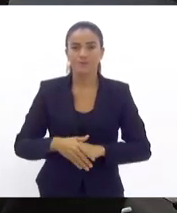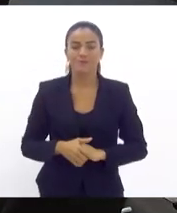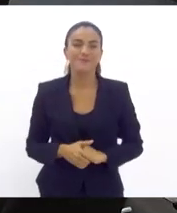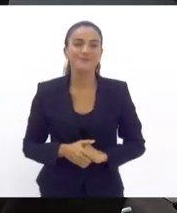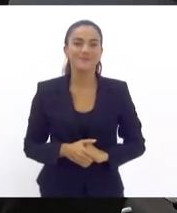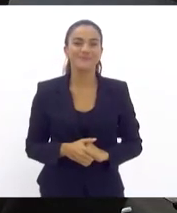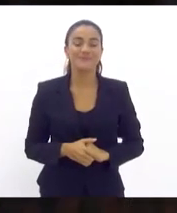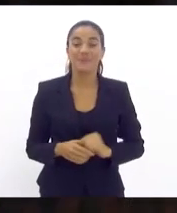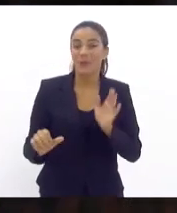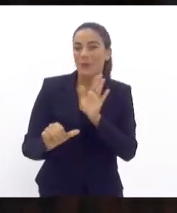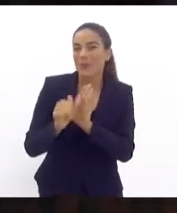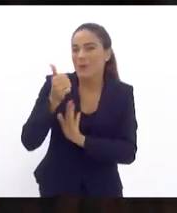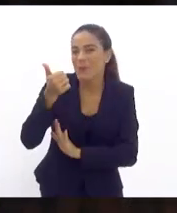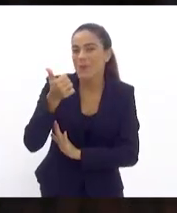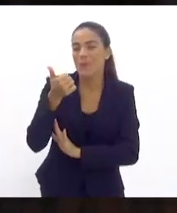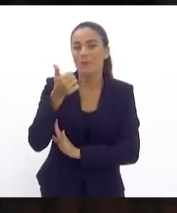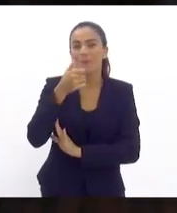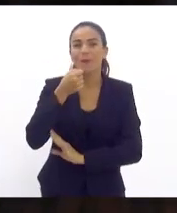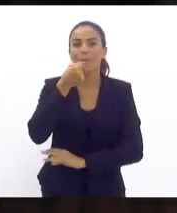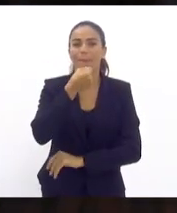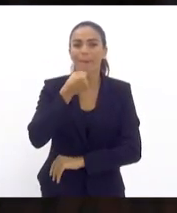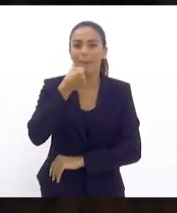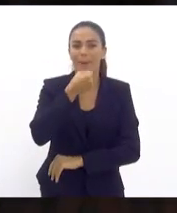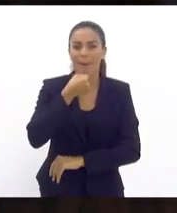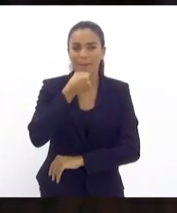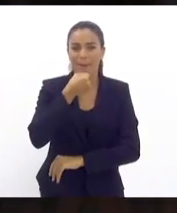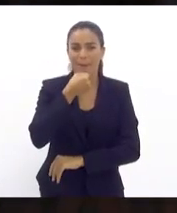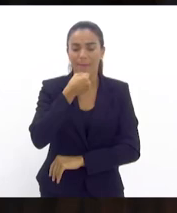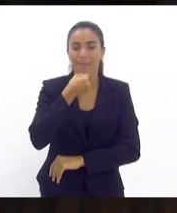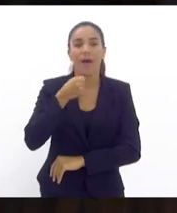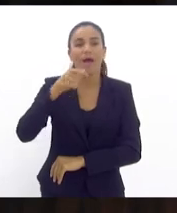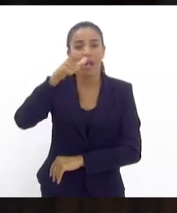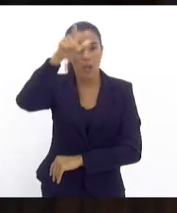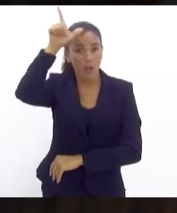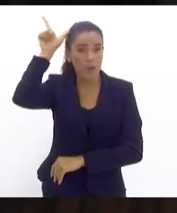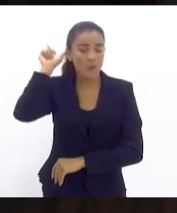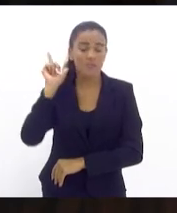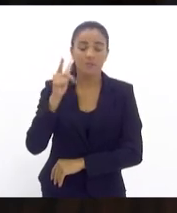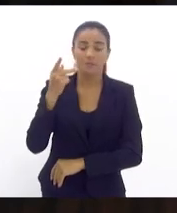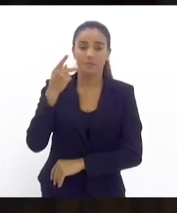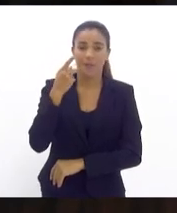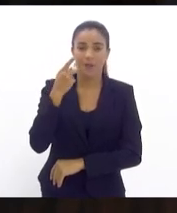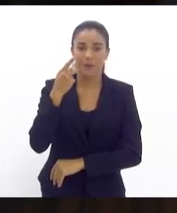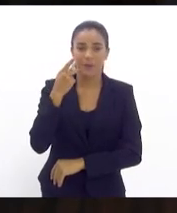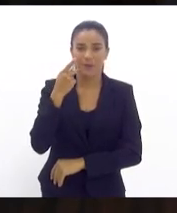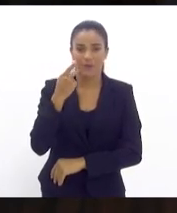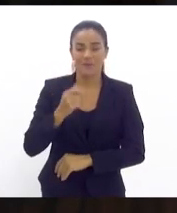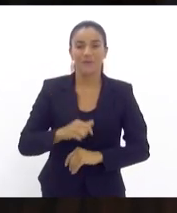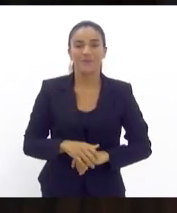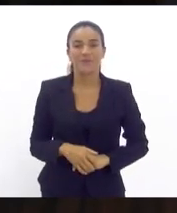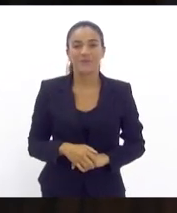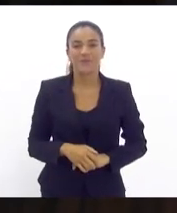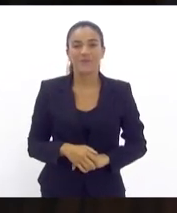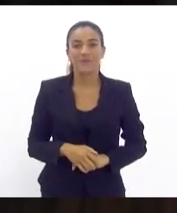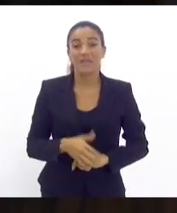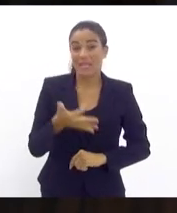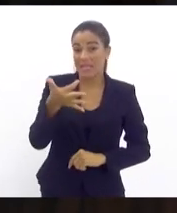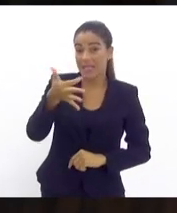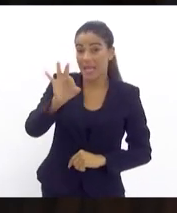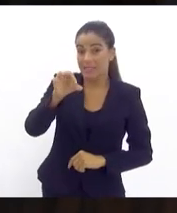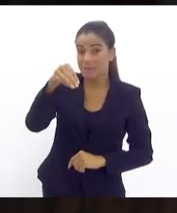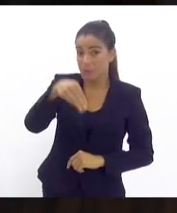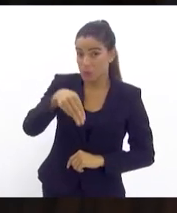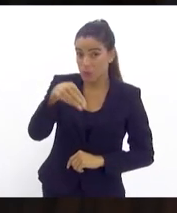O primeiro orador inscrito é o nobre deputado Luiz Paulo. Vossa Excelência, dispõe de 10 minutos.